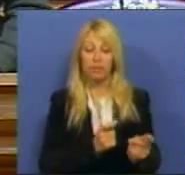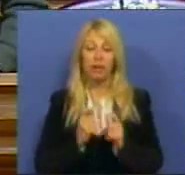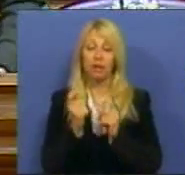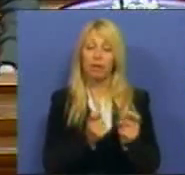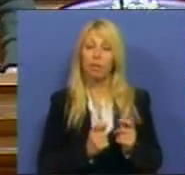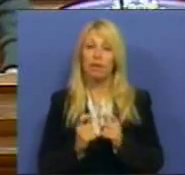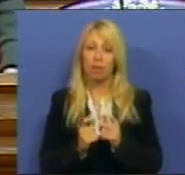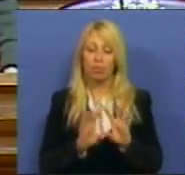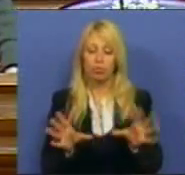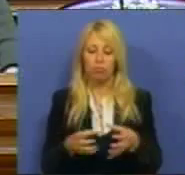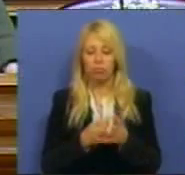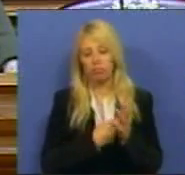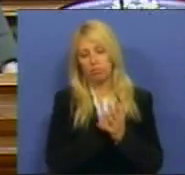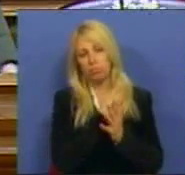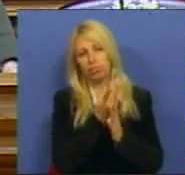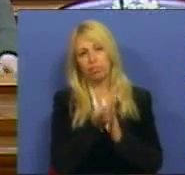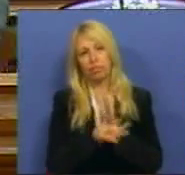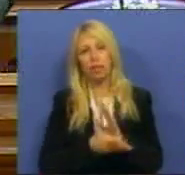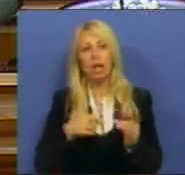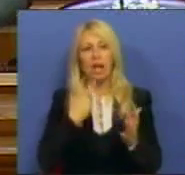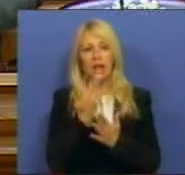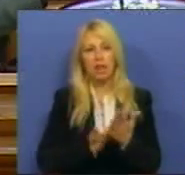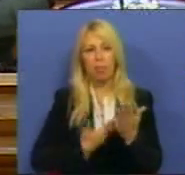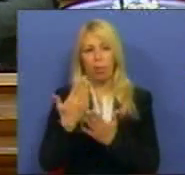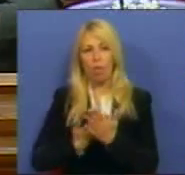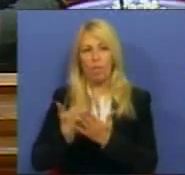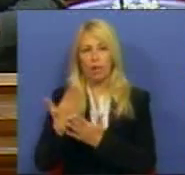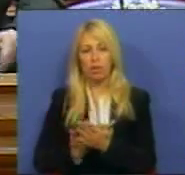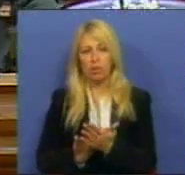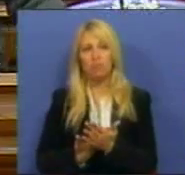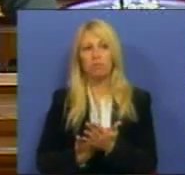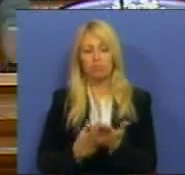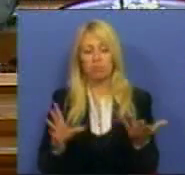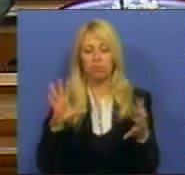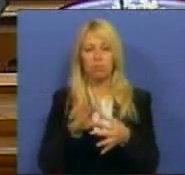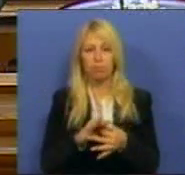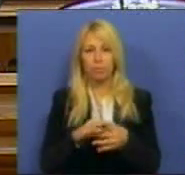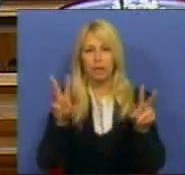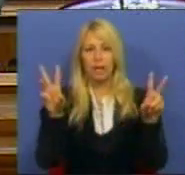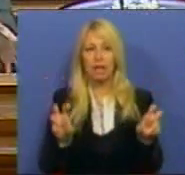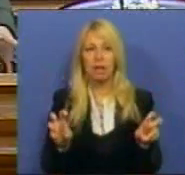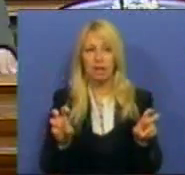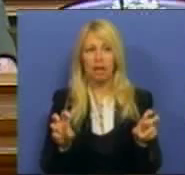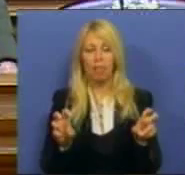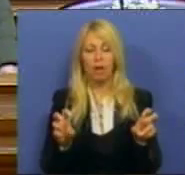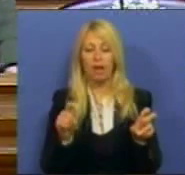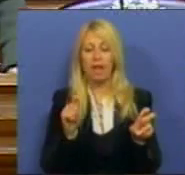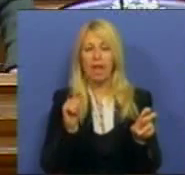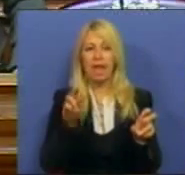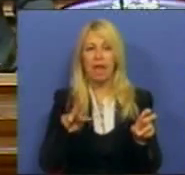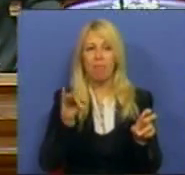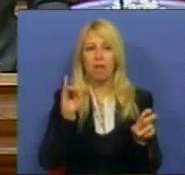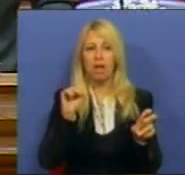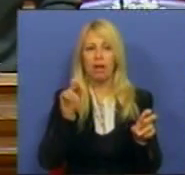um conjunto alargado de diplomas que versam sobre a temática da emigração